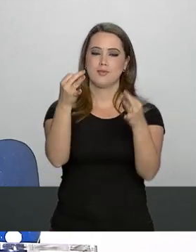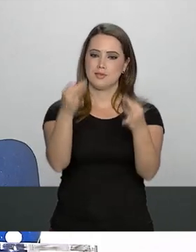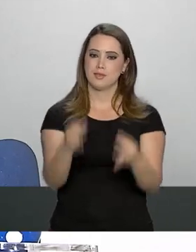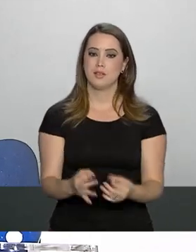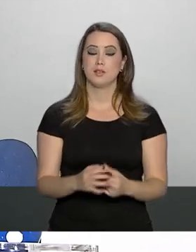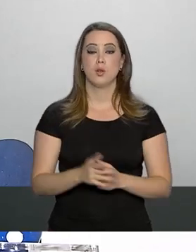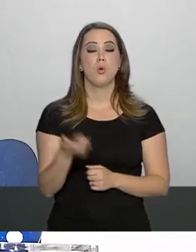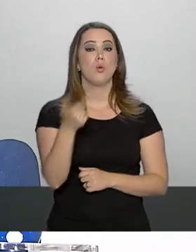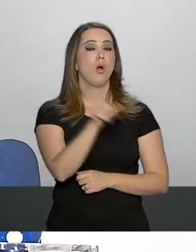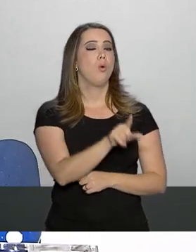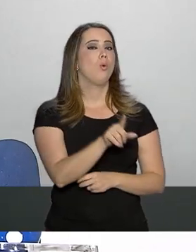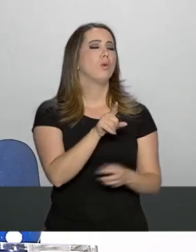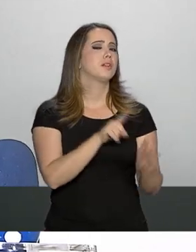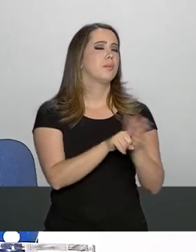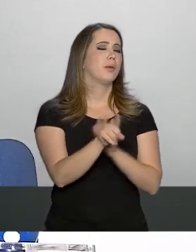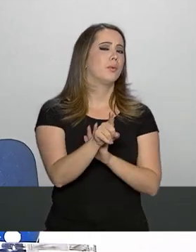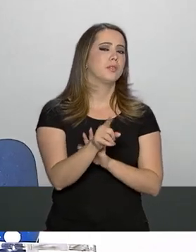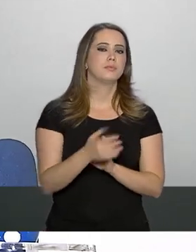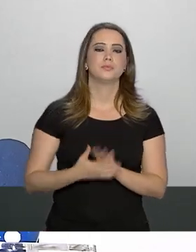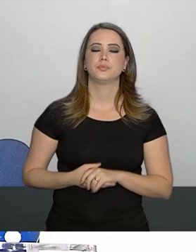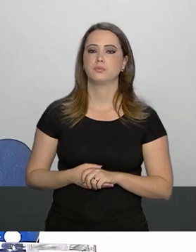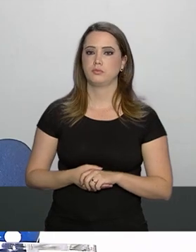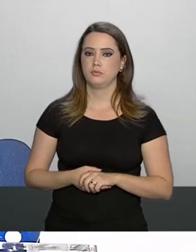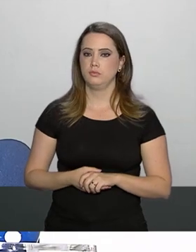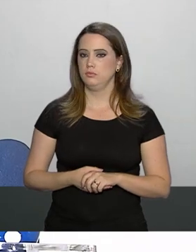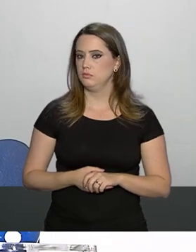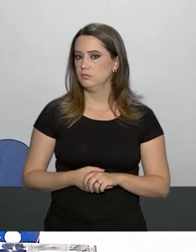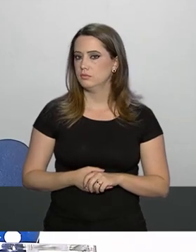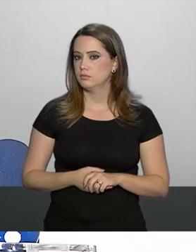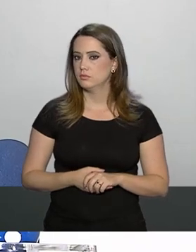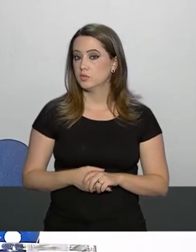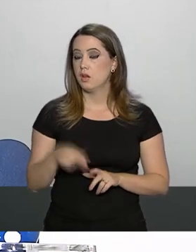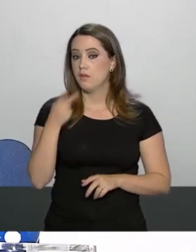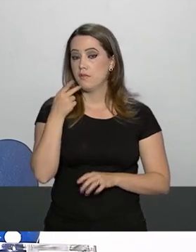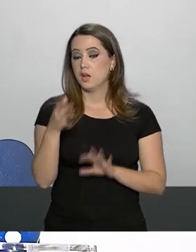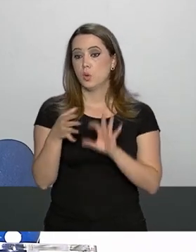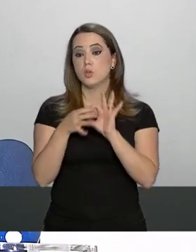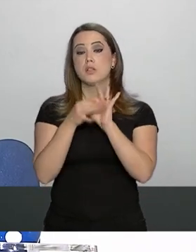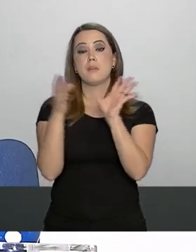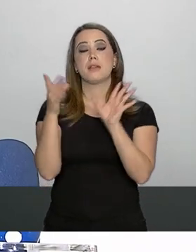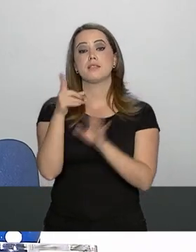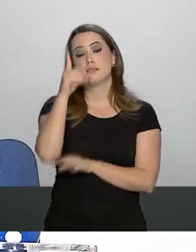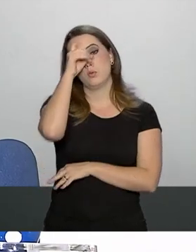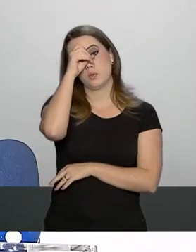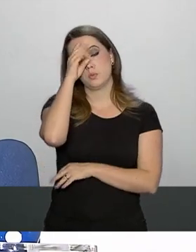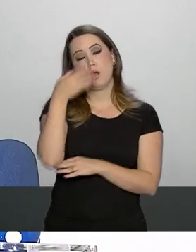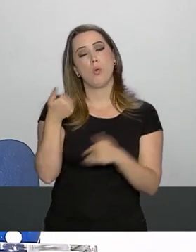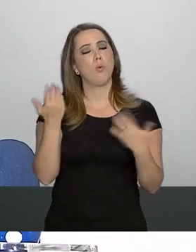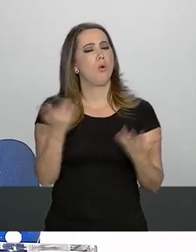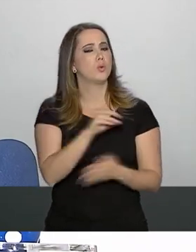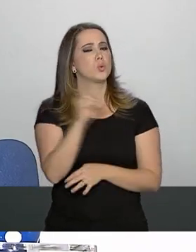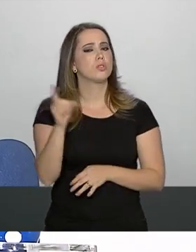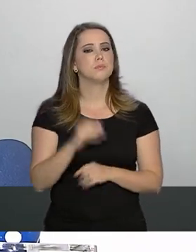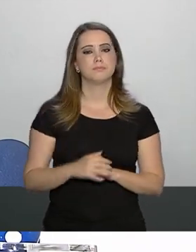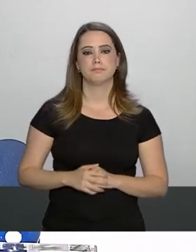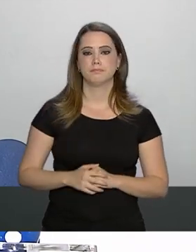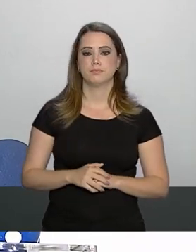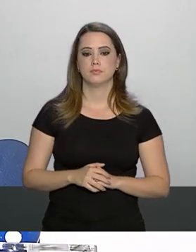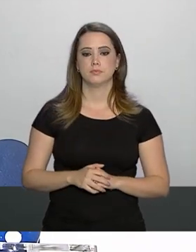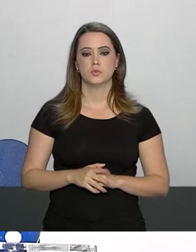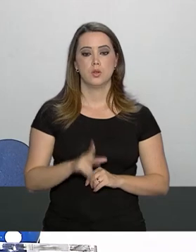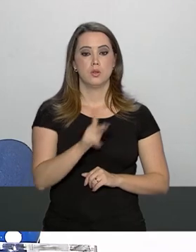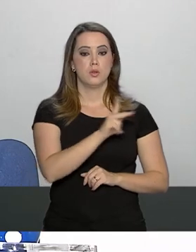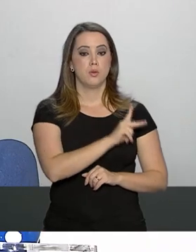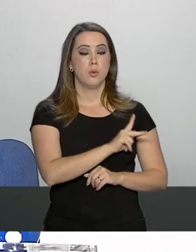Qual foi a outra, Thalita? Sobre o expectativa de alta. A expectativa de alta. O presidente dará alta